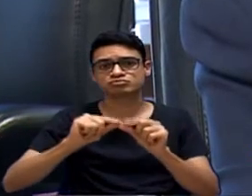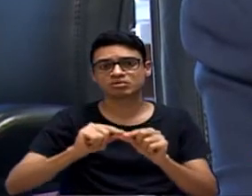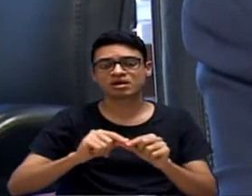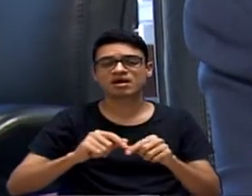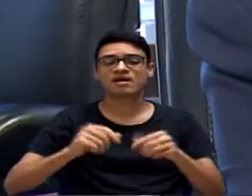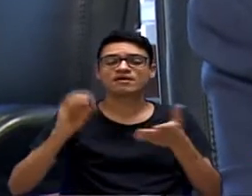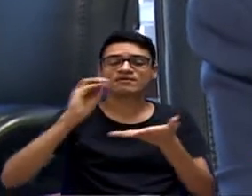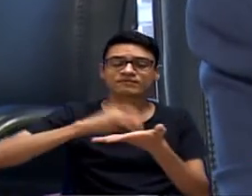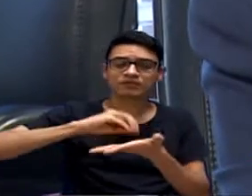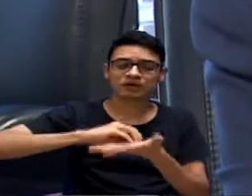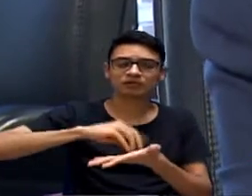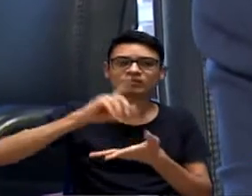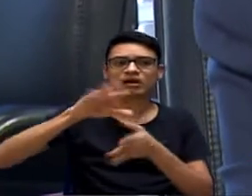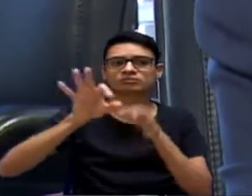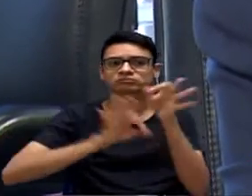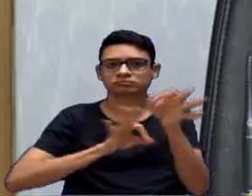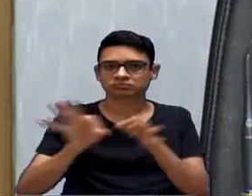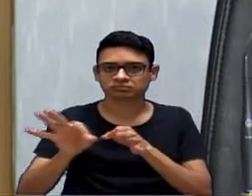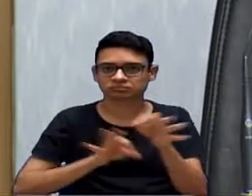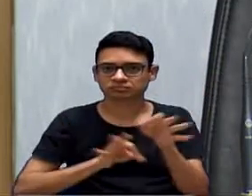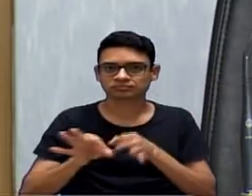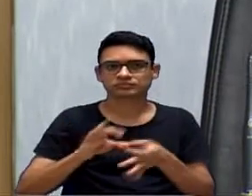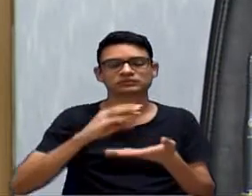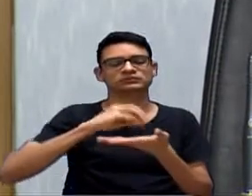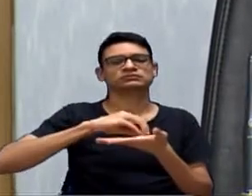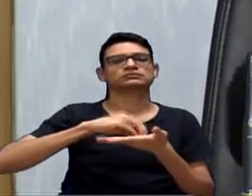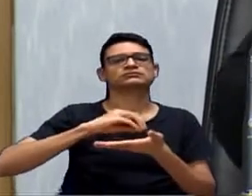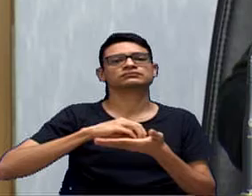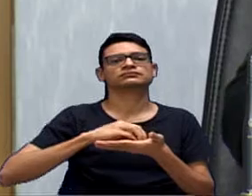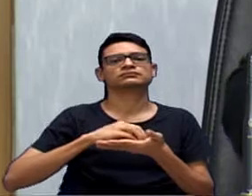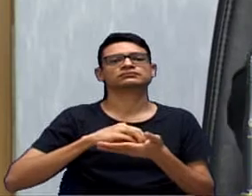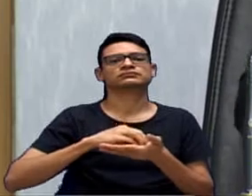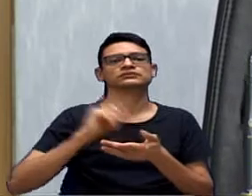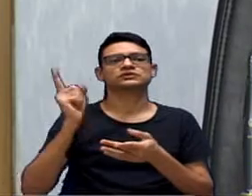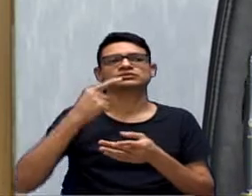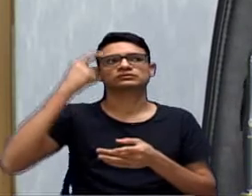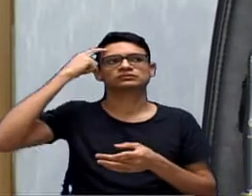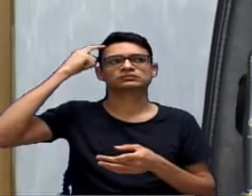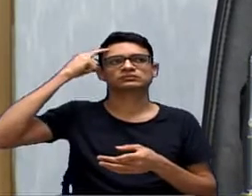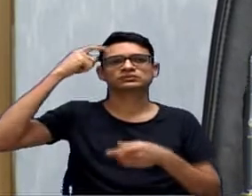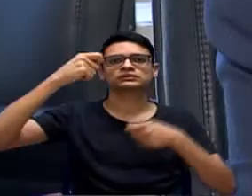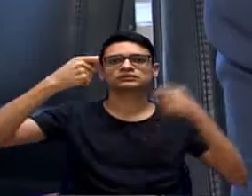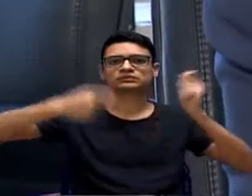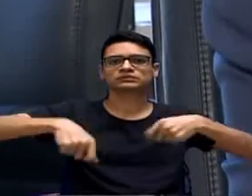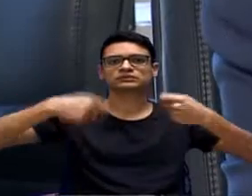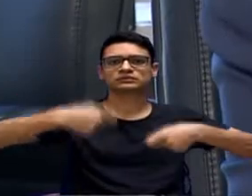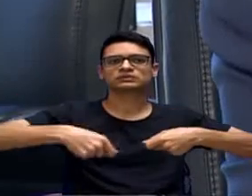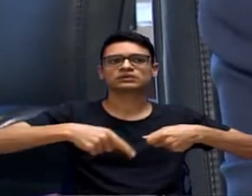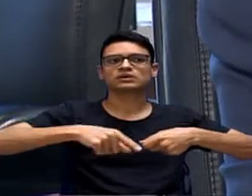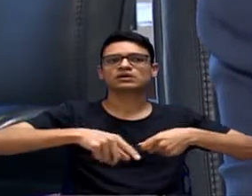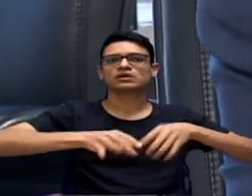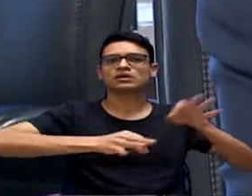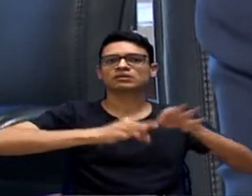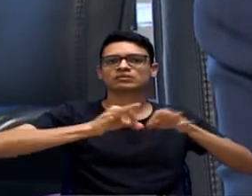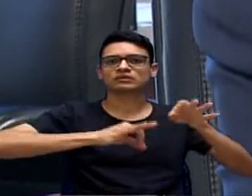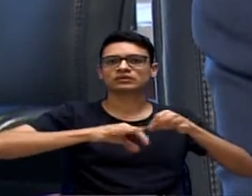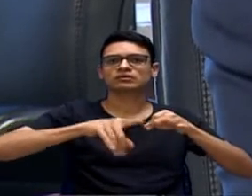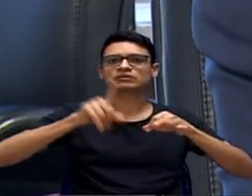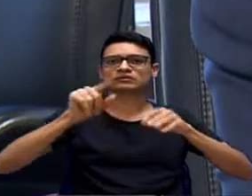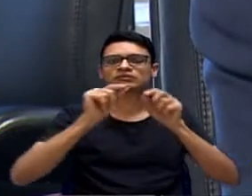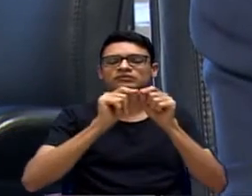Vereador Cícero, só Então, hoje, nós temos que pensar. O teu projeto, esse é o projeto que a gente vai fazer.